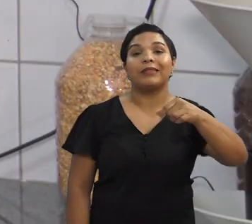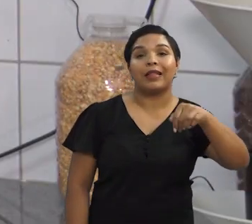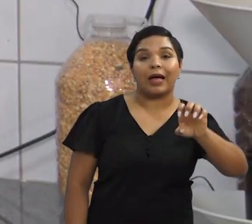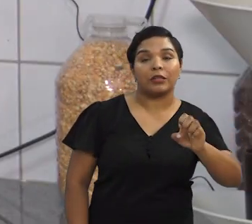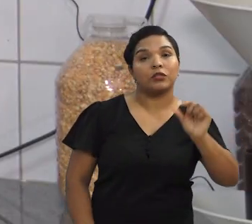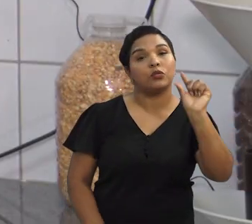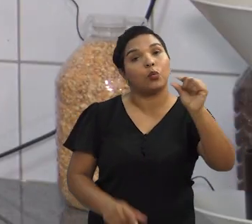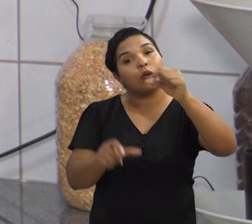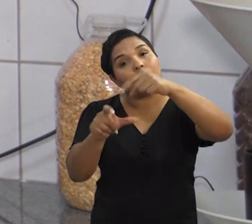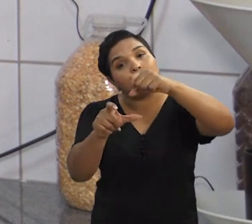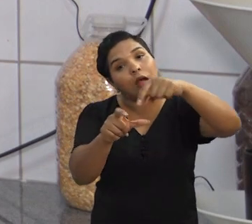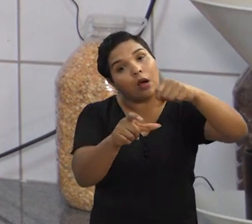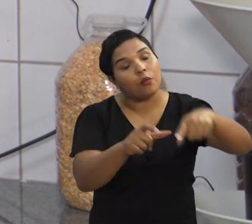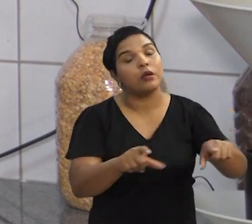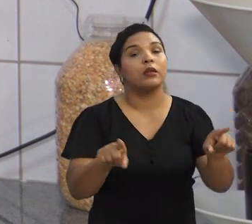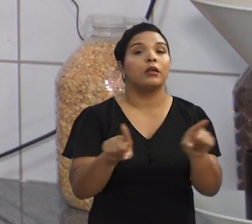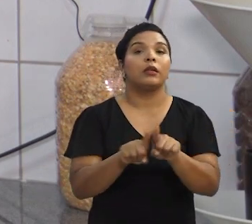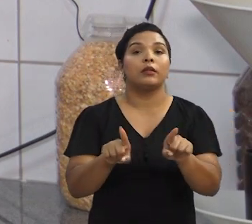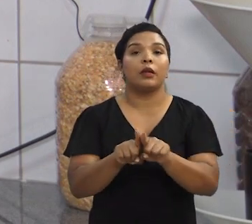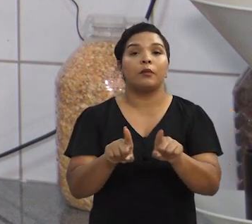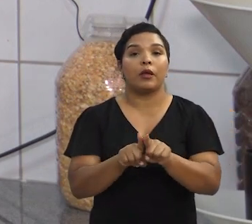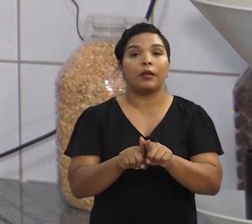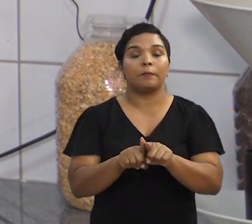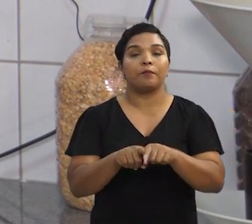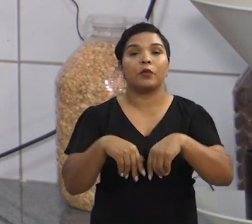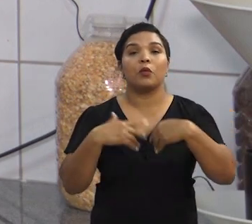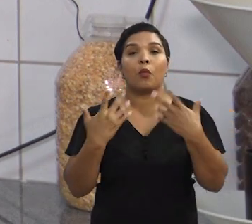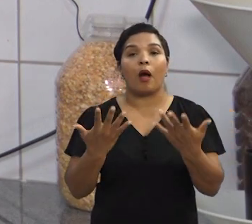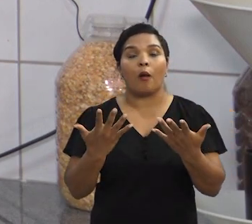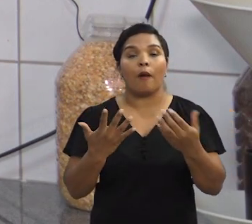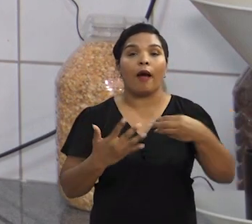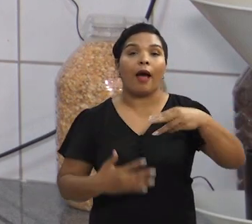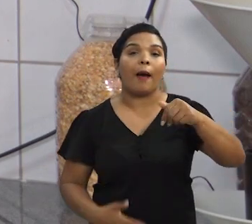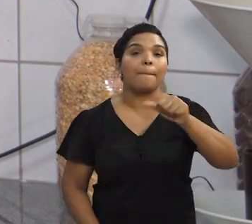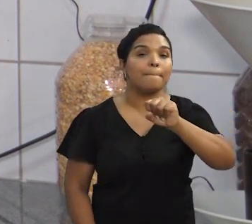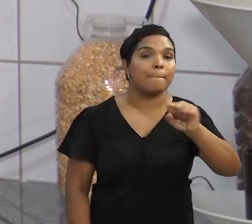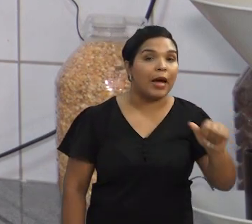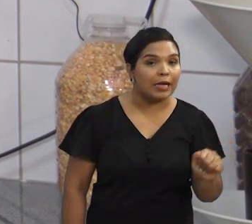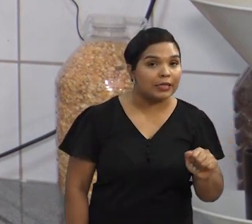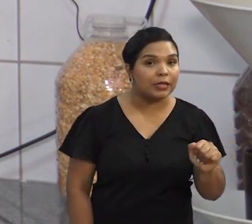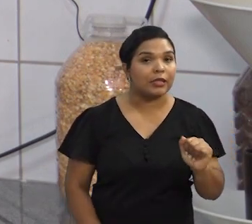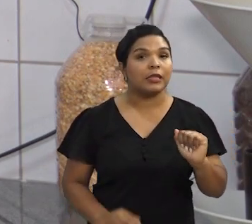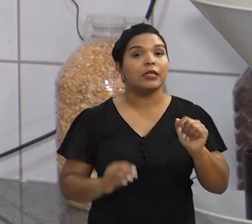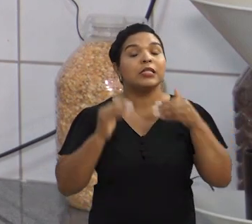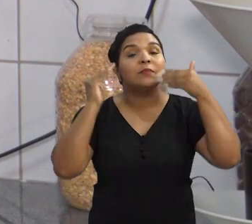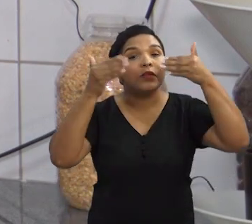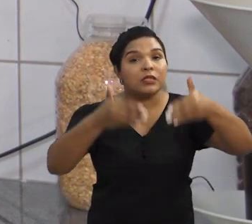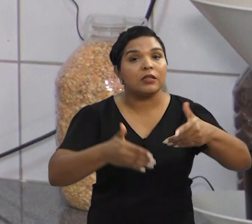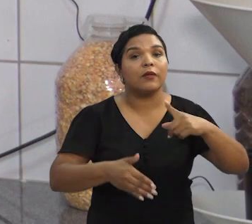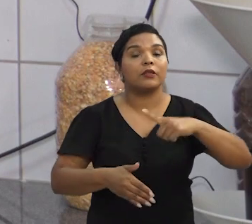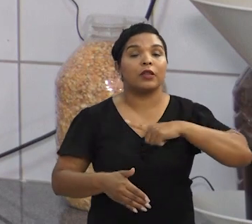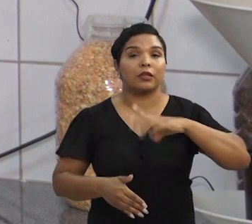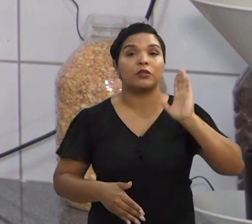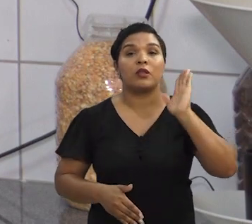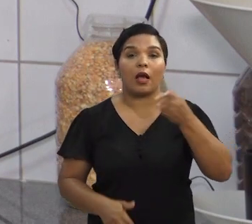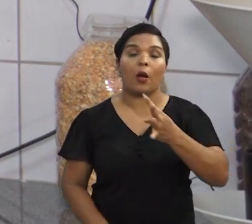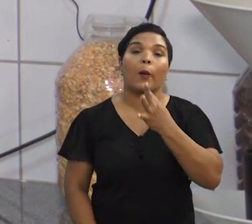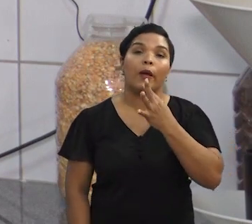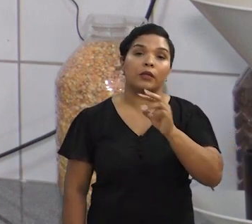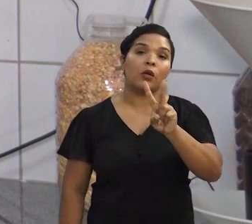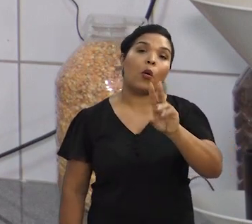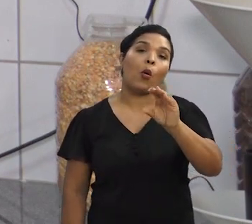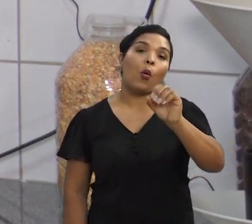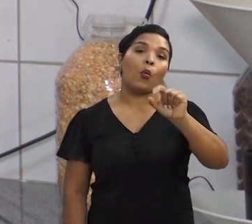capacitivo, a umidade do grão e também a massa específica aparente, já que a gente tem um volume conhecido e